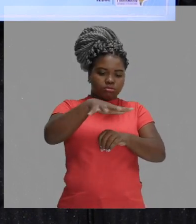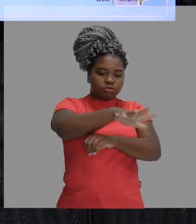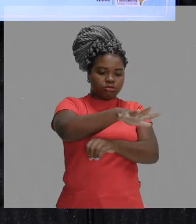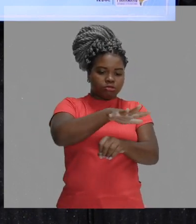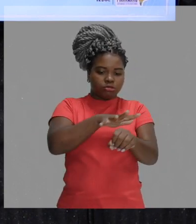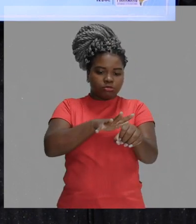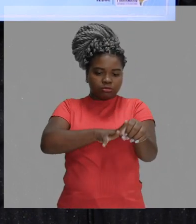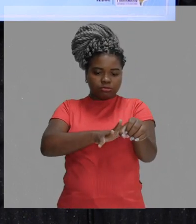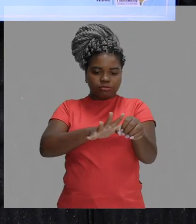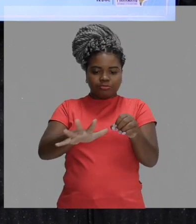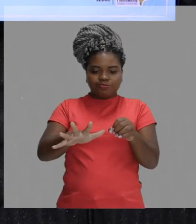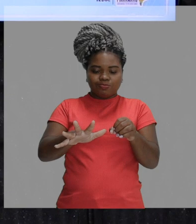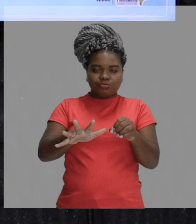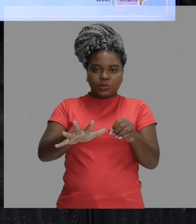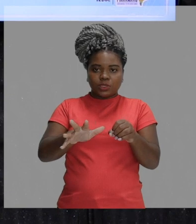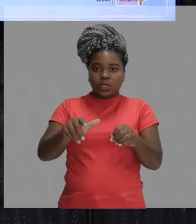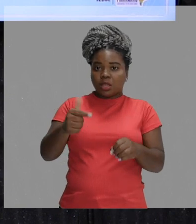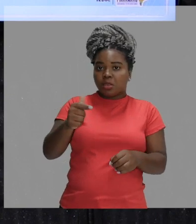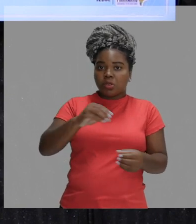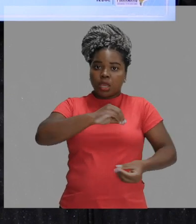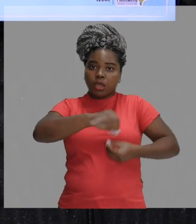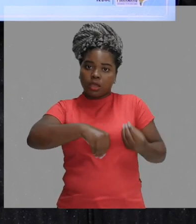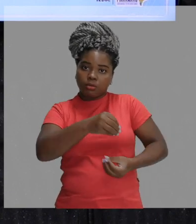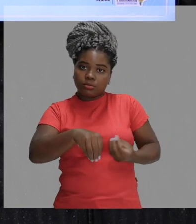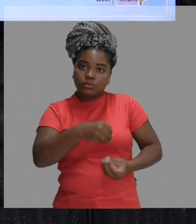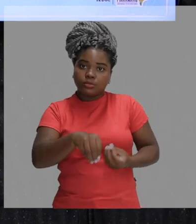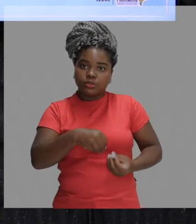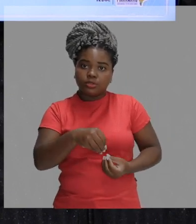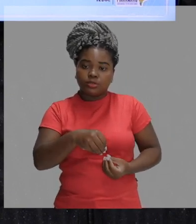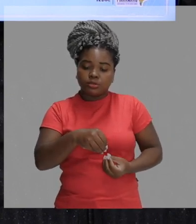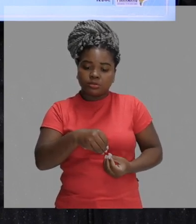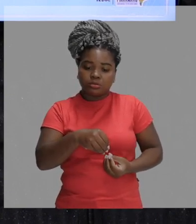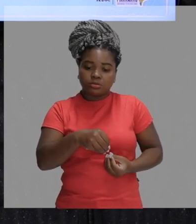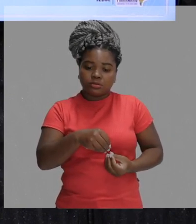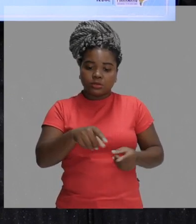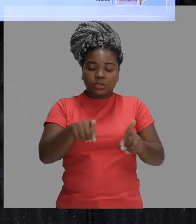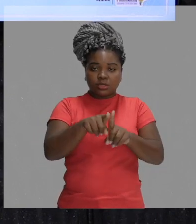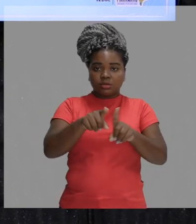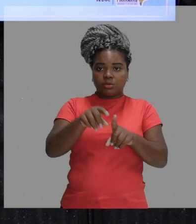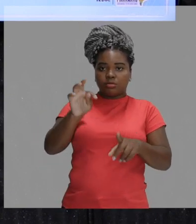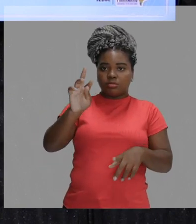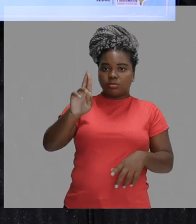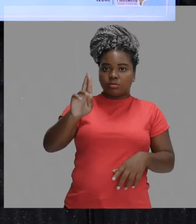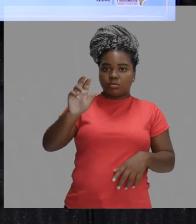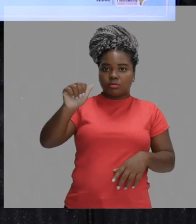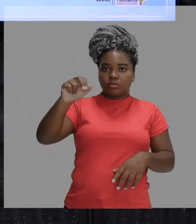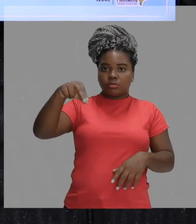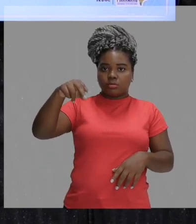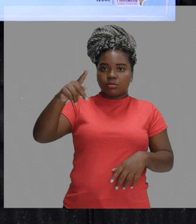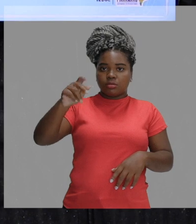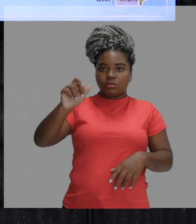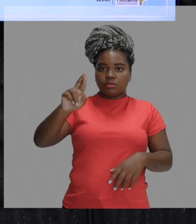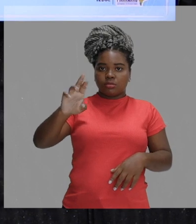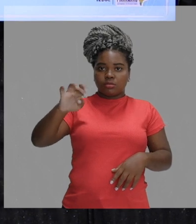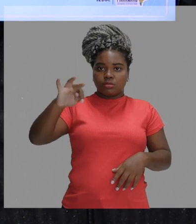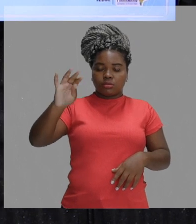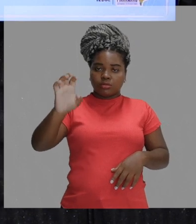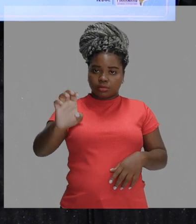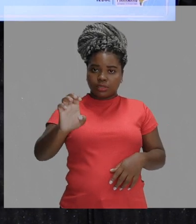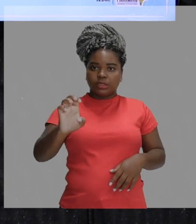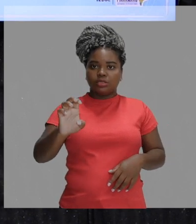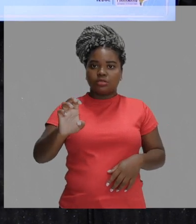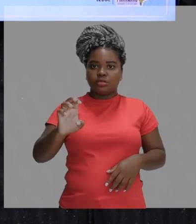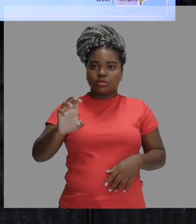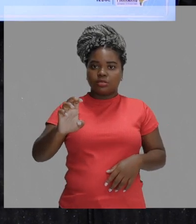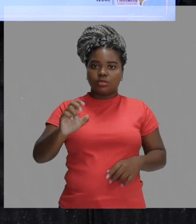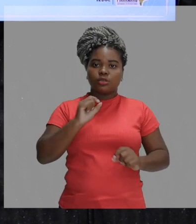homogêneo é aquele que não tem misturas. E um meio transparente é aquele em que a luz se propaga sem